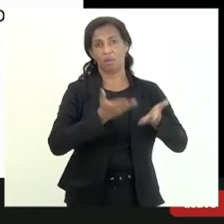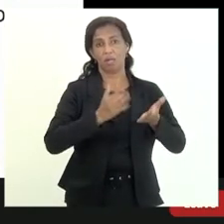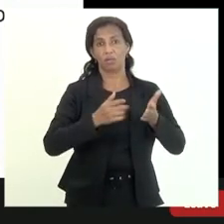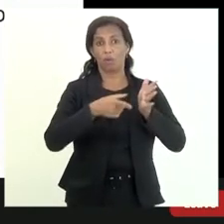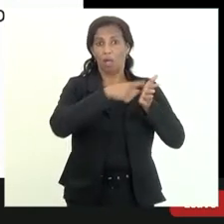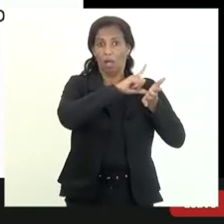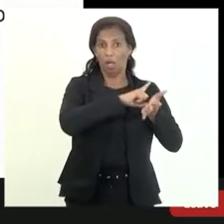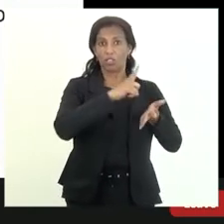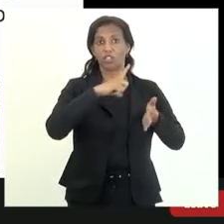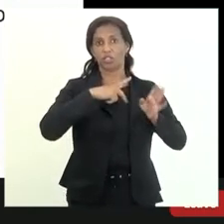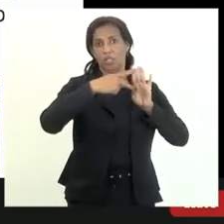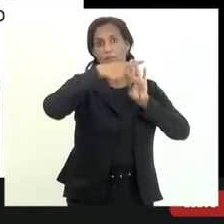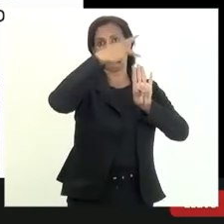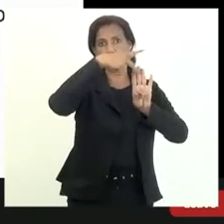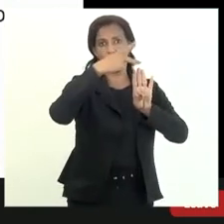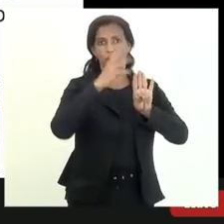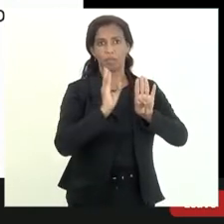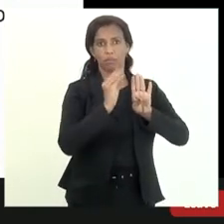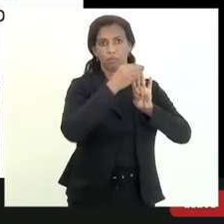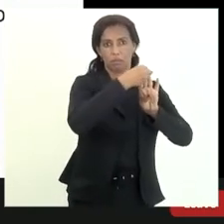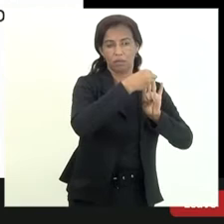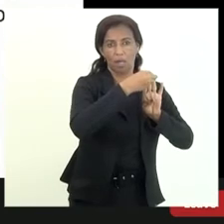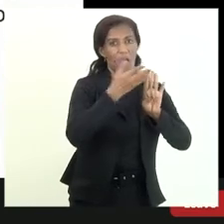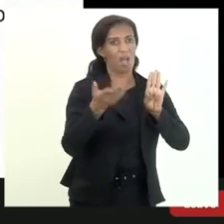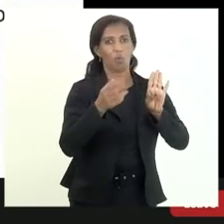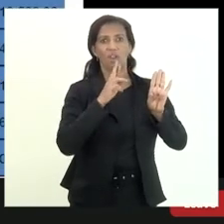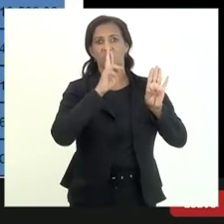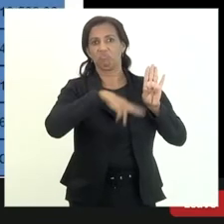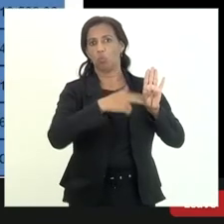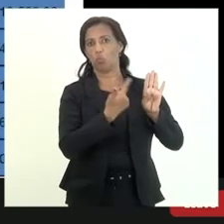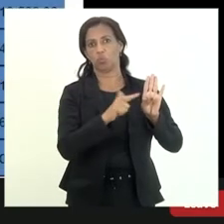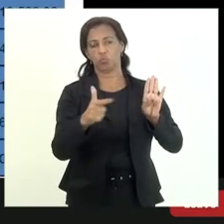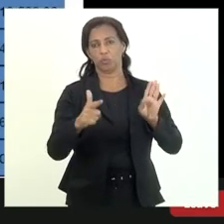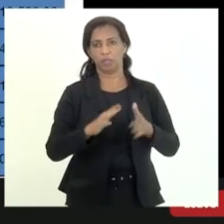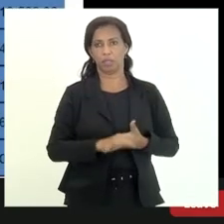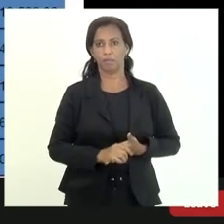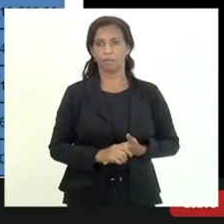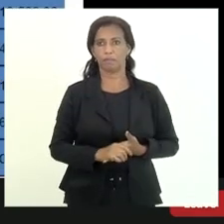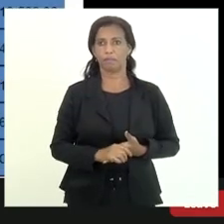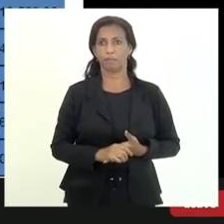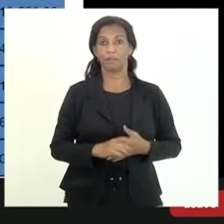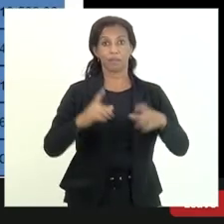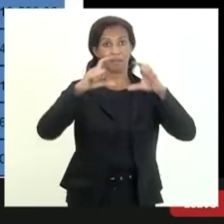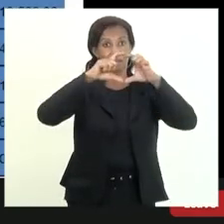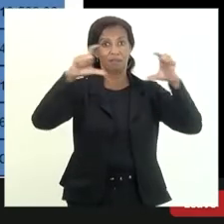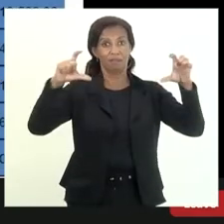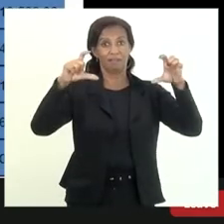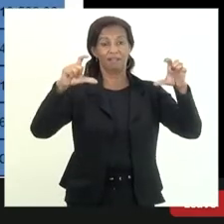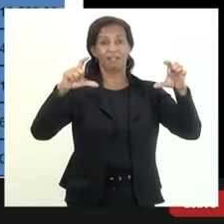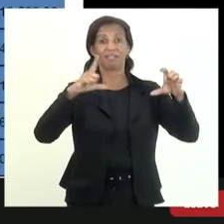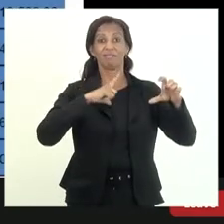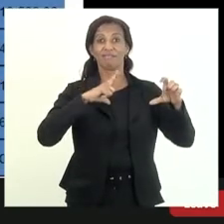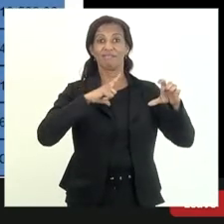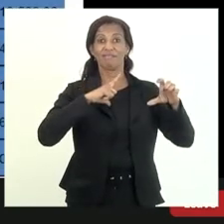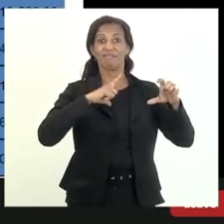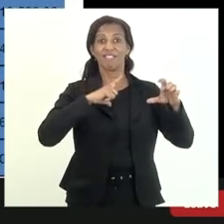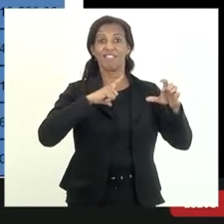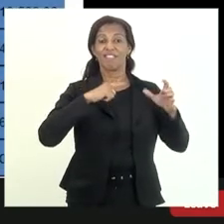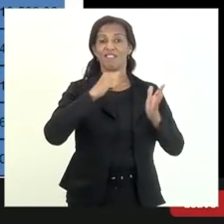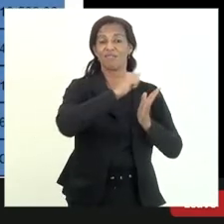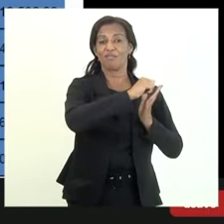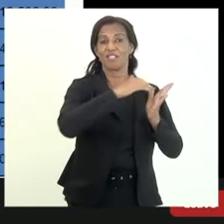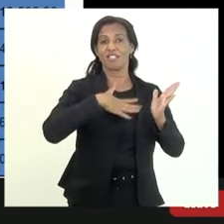na época da portaria eles foram desreconhecidos e aqui nós fizemos um exercício de comparação